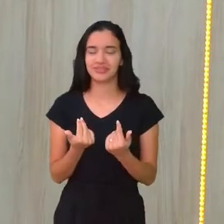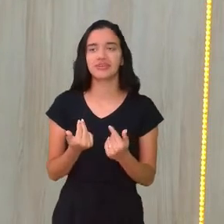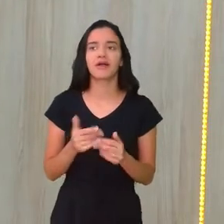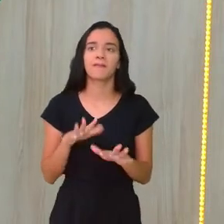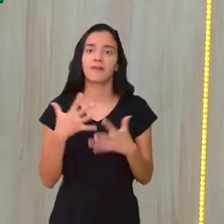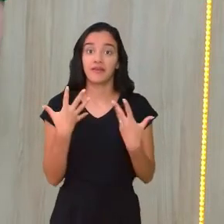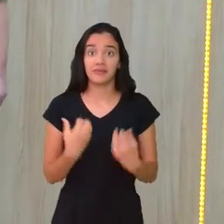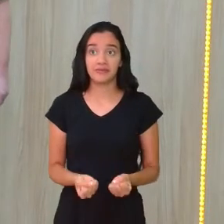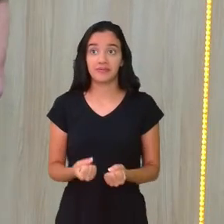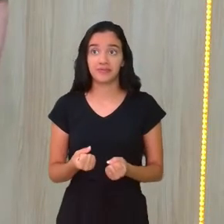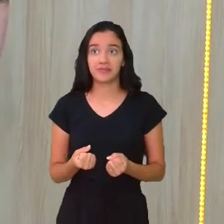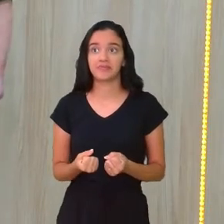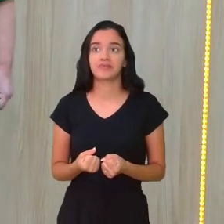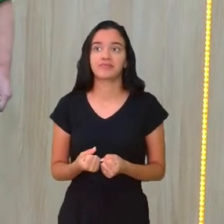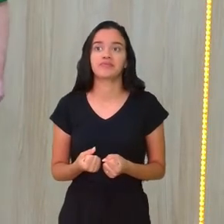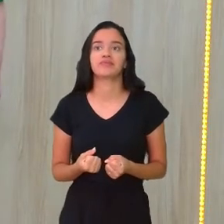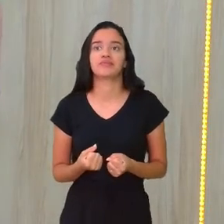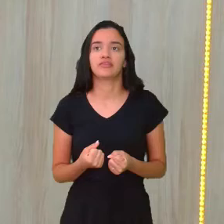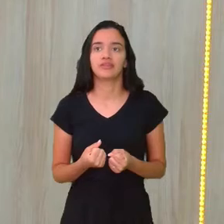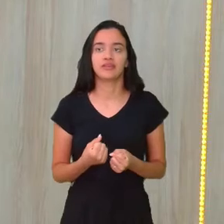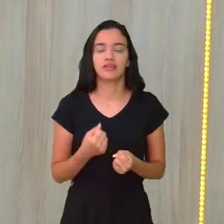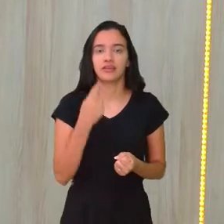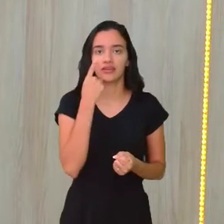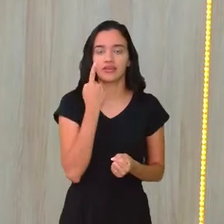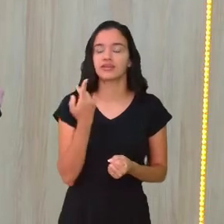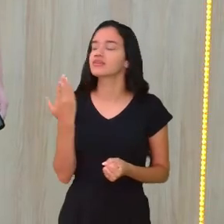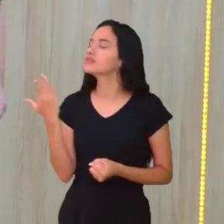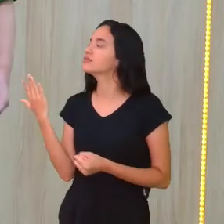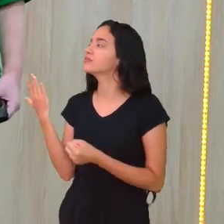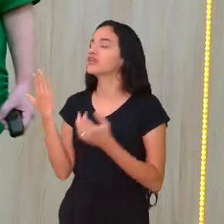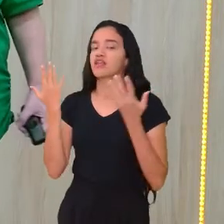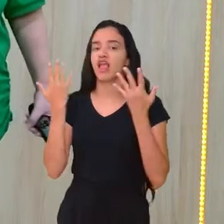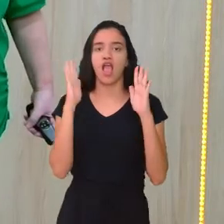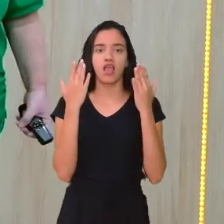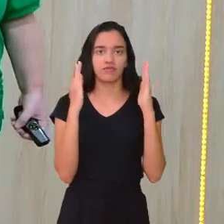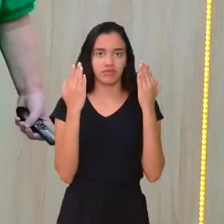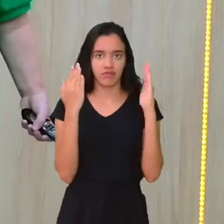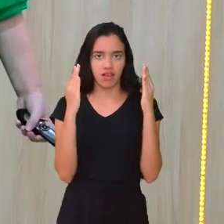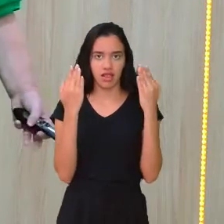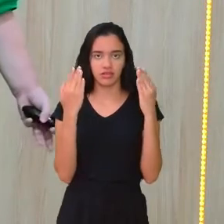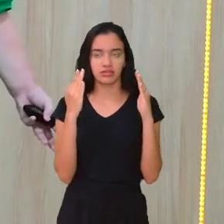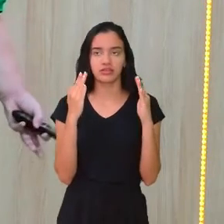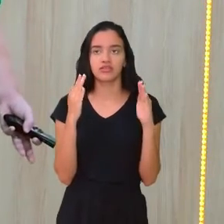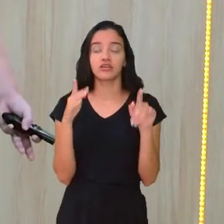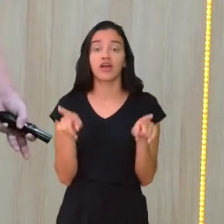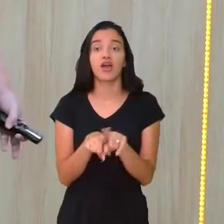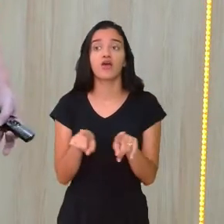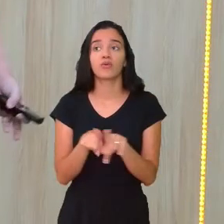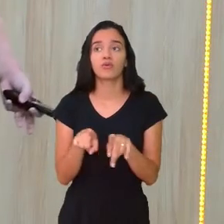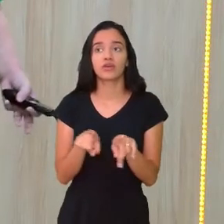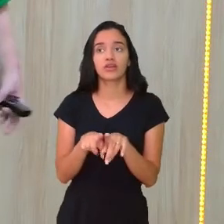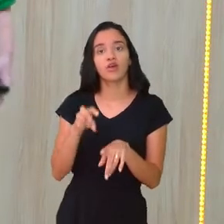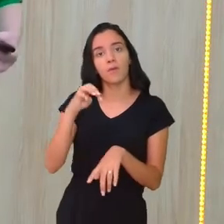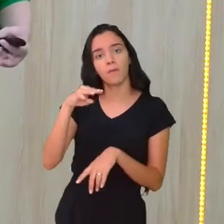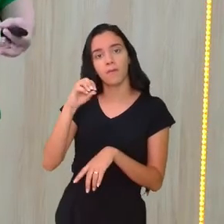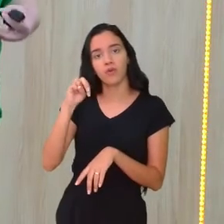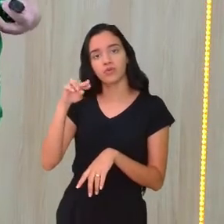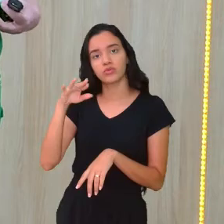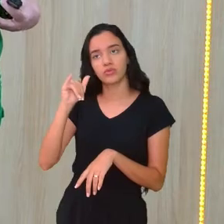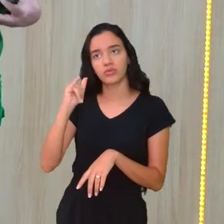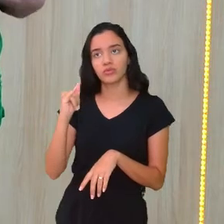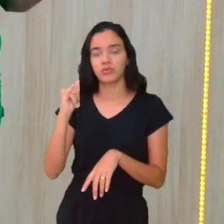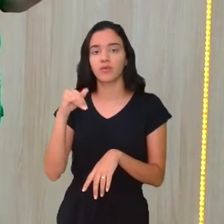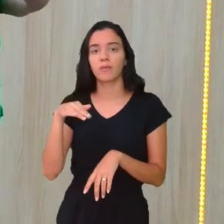Vamos nós. Esta simetria de reflexão. Isso aí é um monumento ao amor, tá? Isso